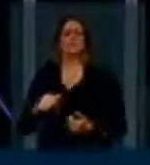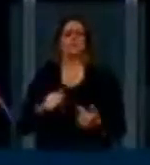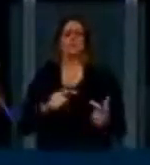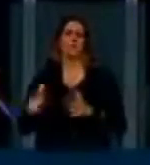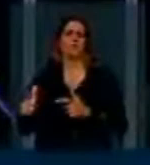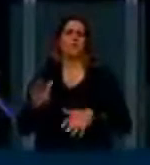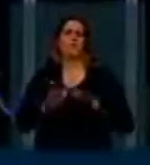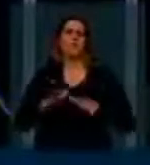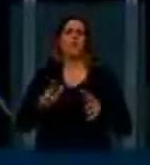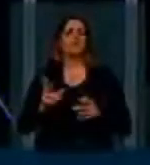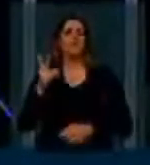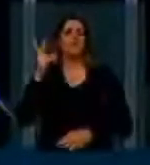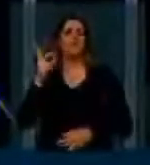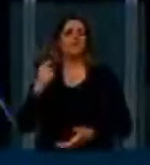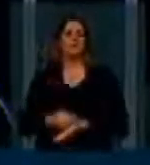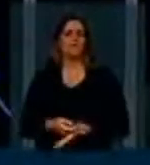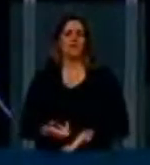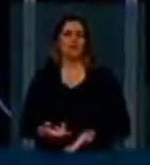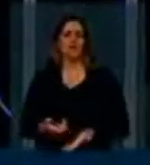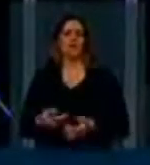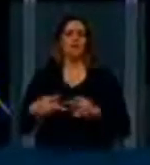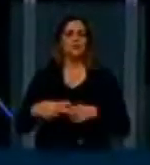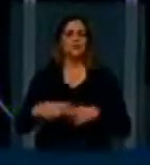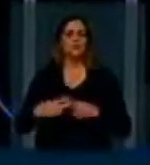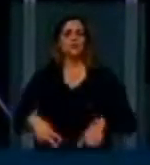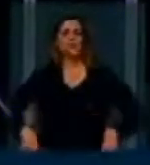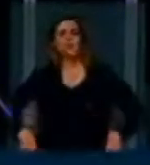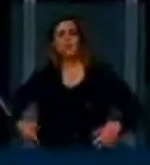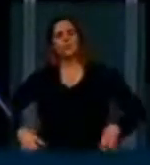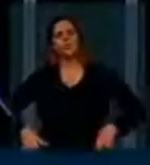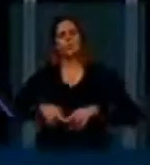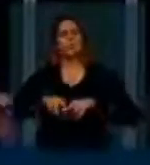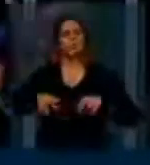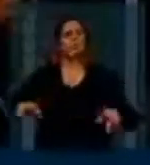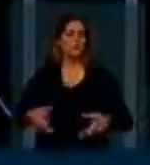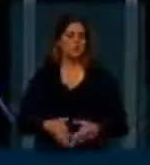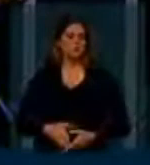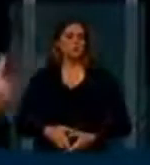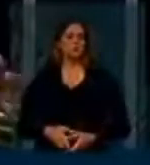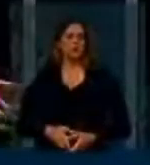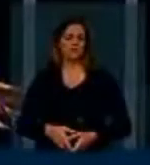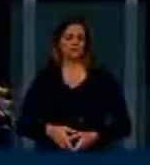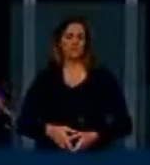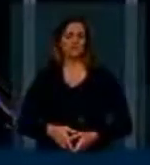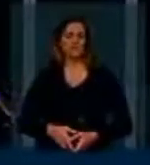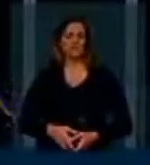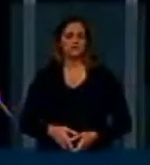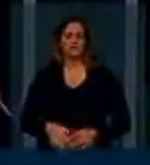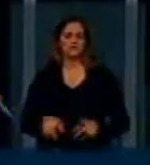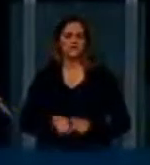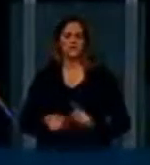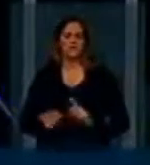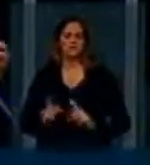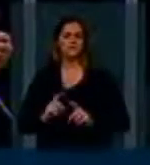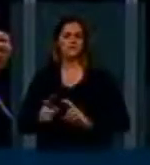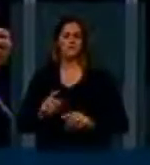de manutenção e custo de manutenção. E é quem faz a gestão desses data centers. Nós não